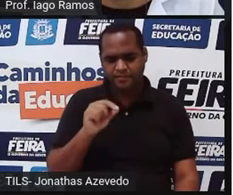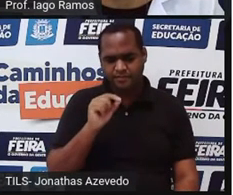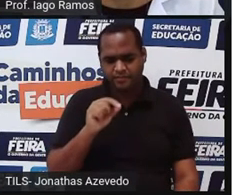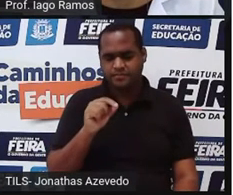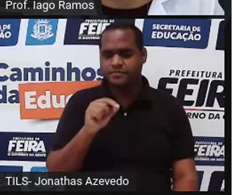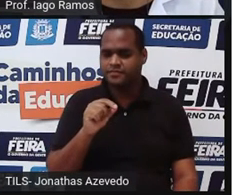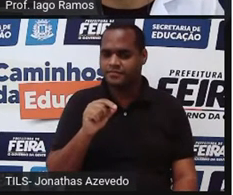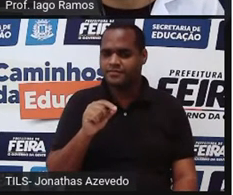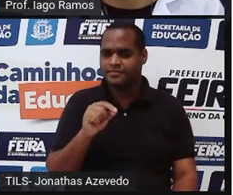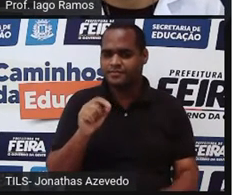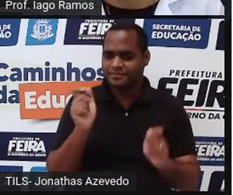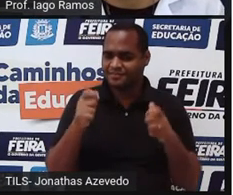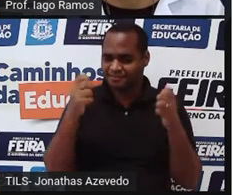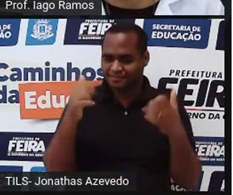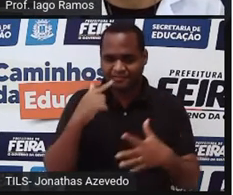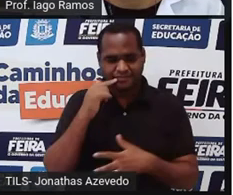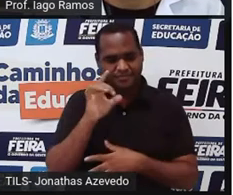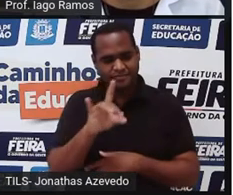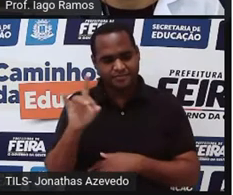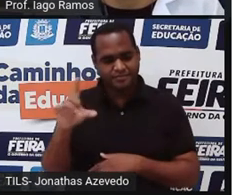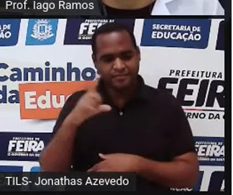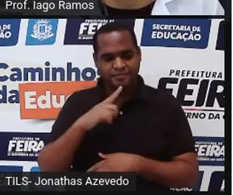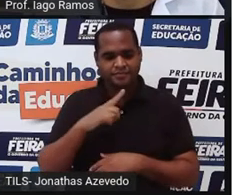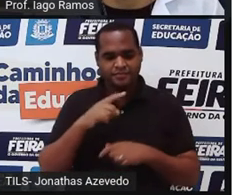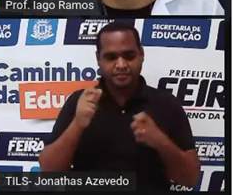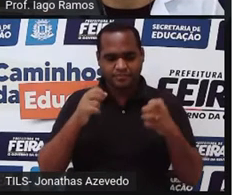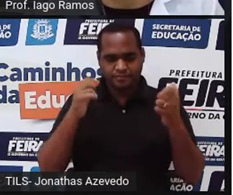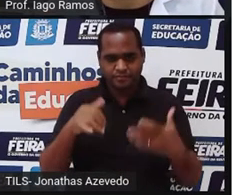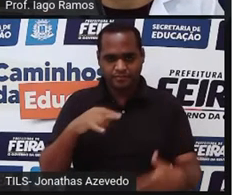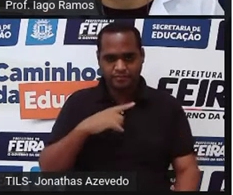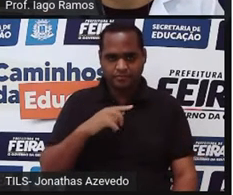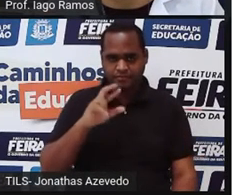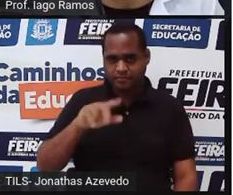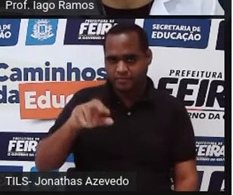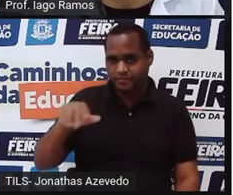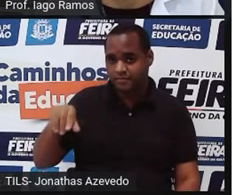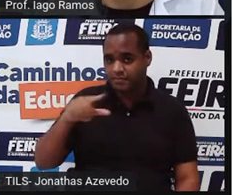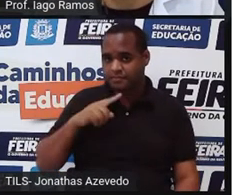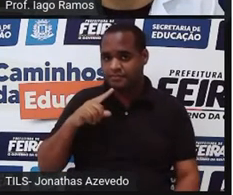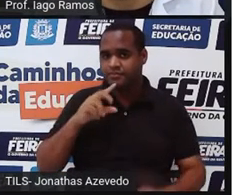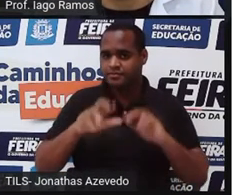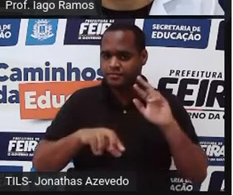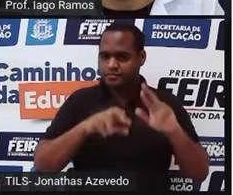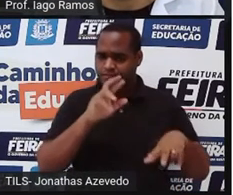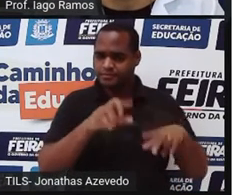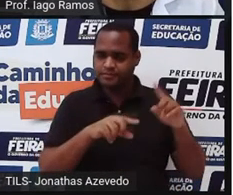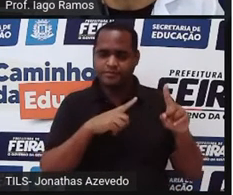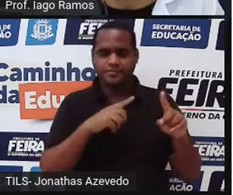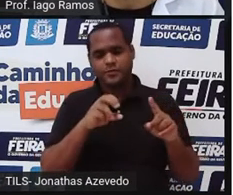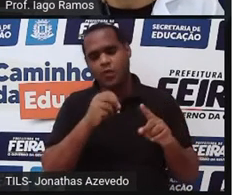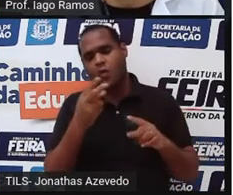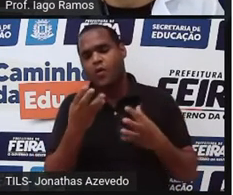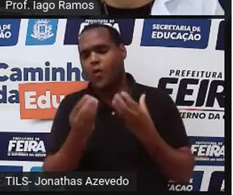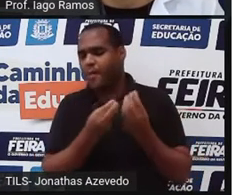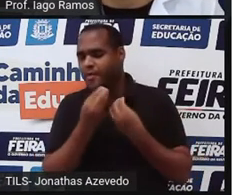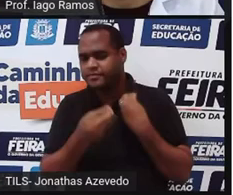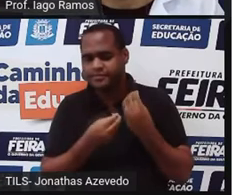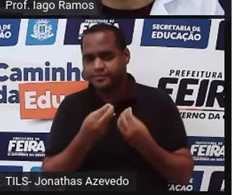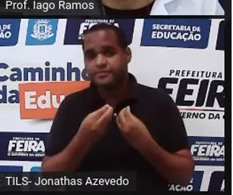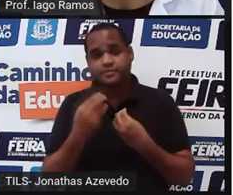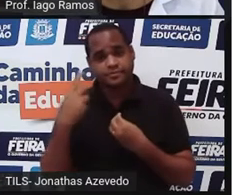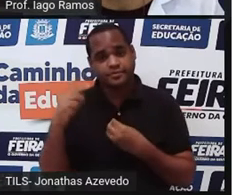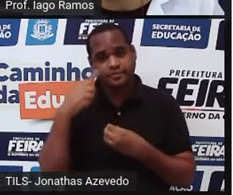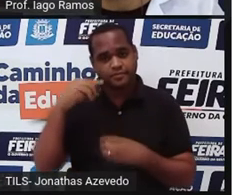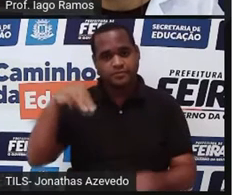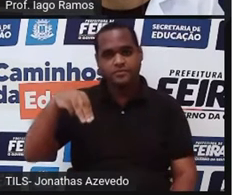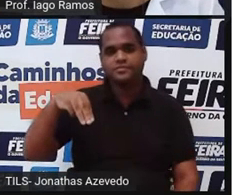Sendo que cada uma das partes será considerada uma unidade de medida, uma medida ou módulo. Colocou ali